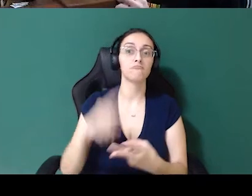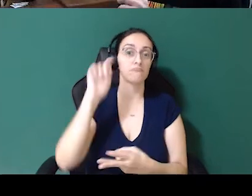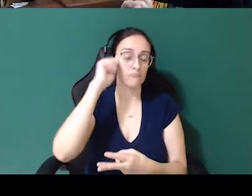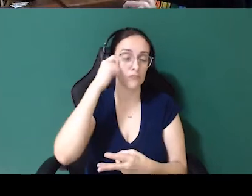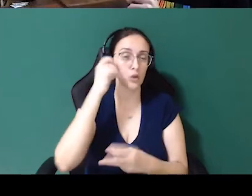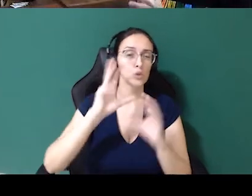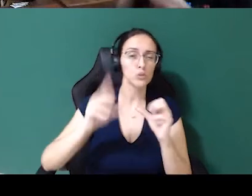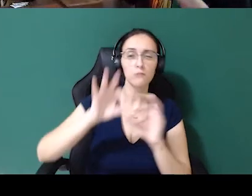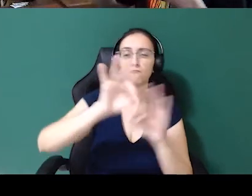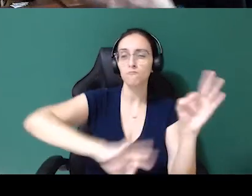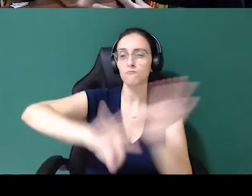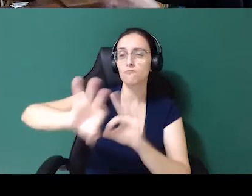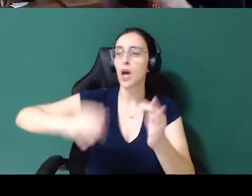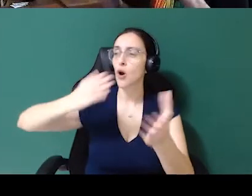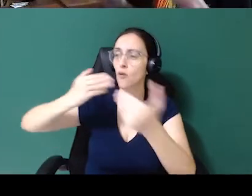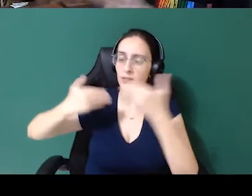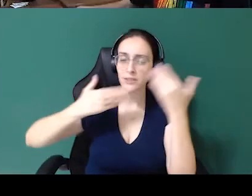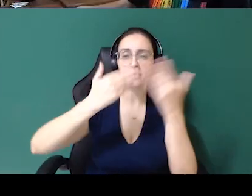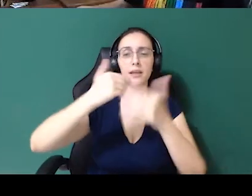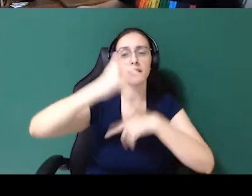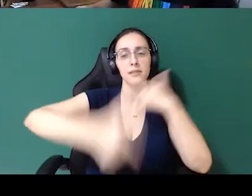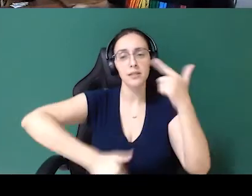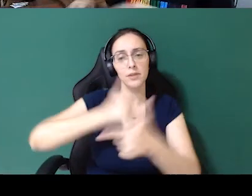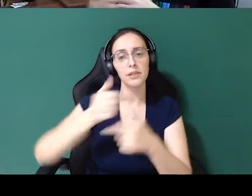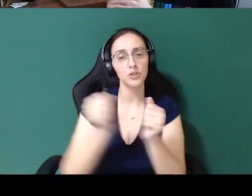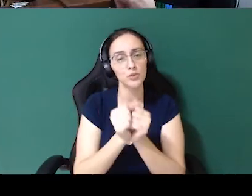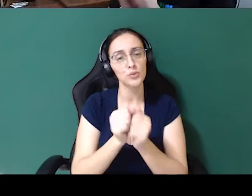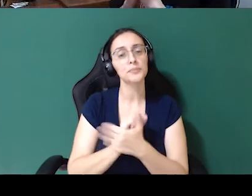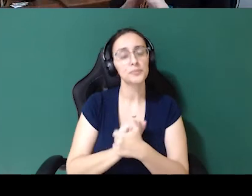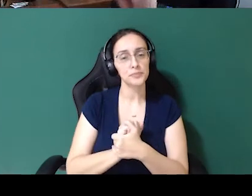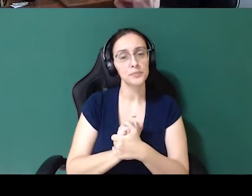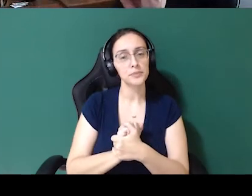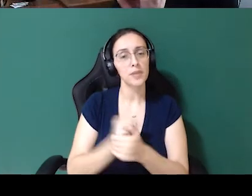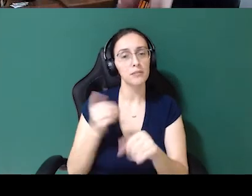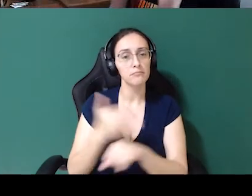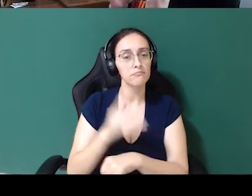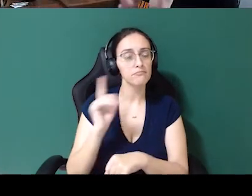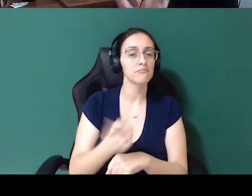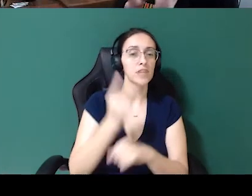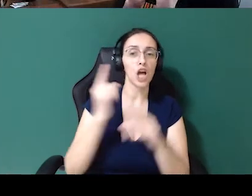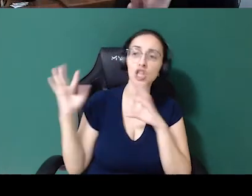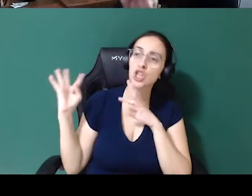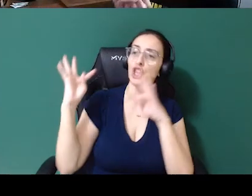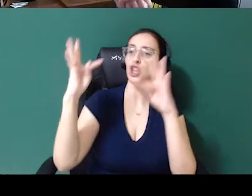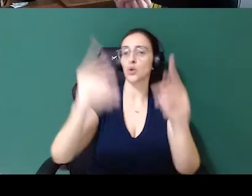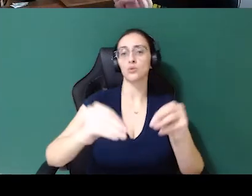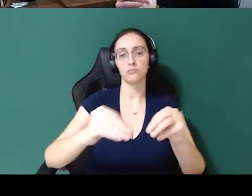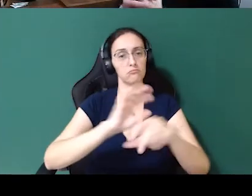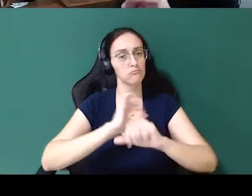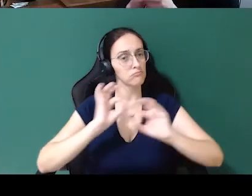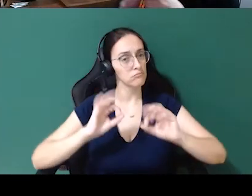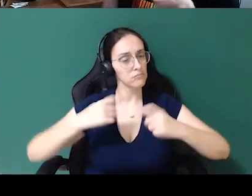isso a gente tem que conversar, tem que trabalhar junto. Então, a gente passa pelo ponto onde todos precisam ser treinados.